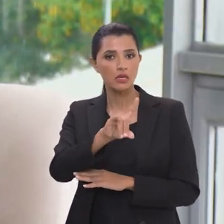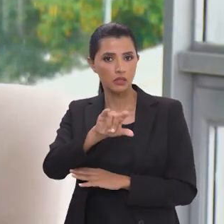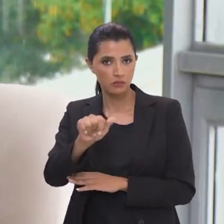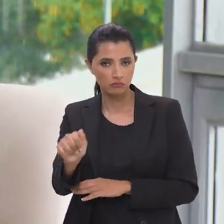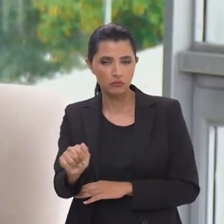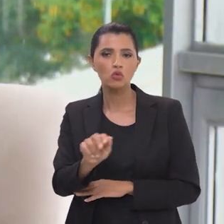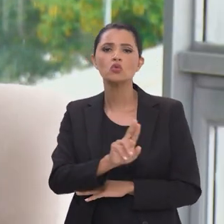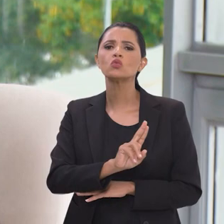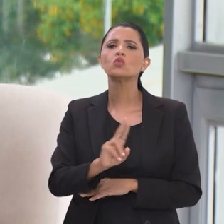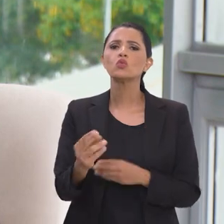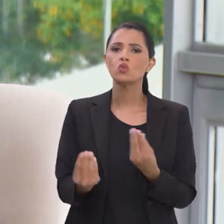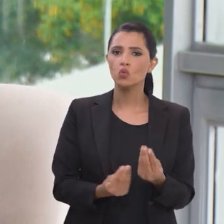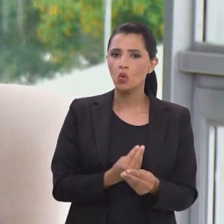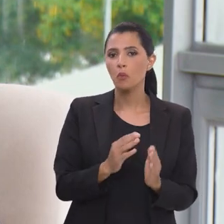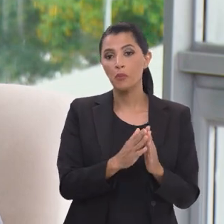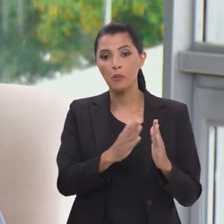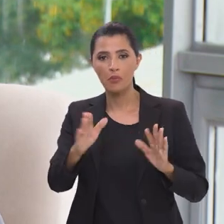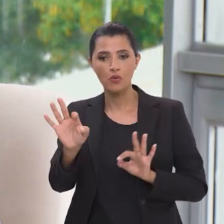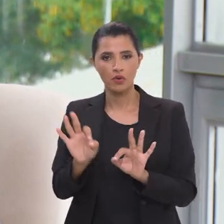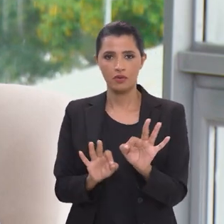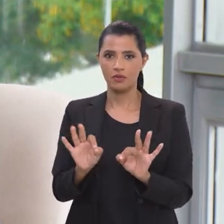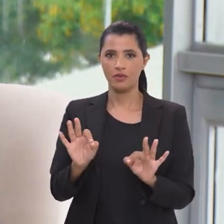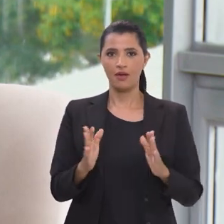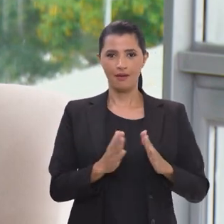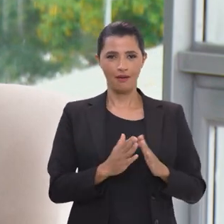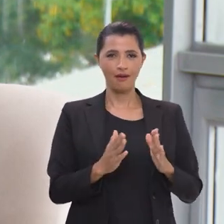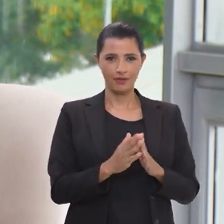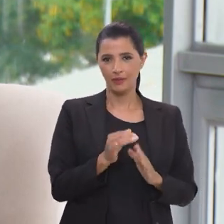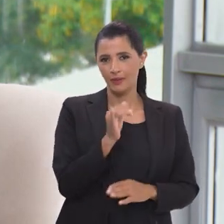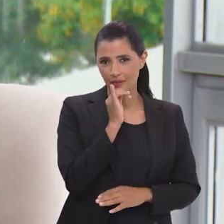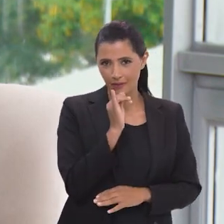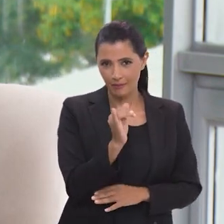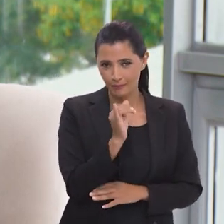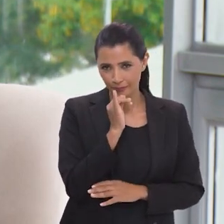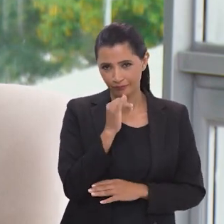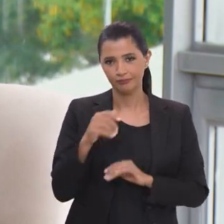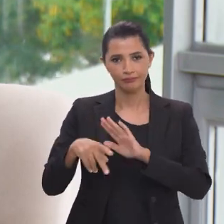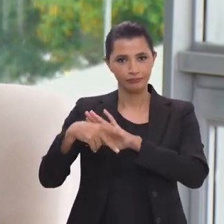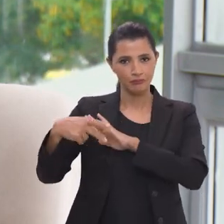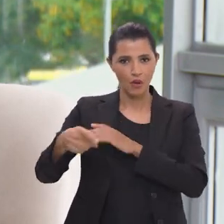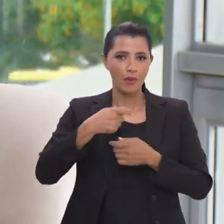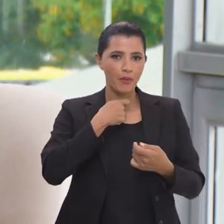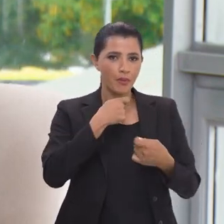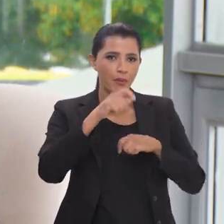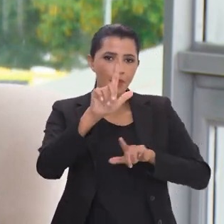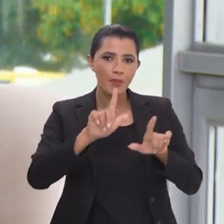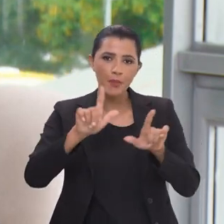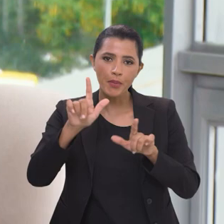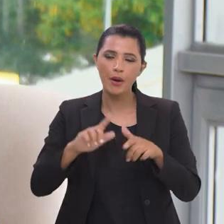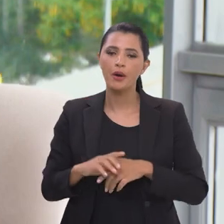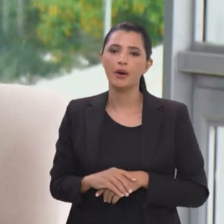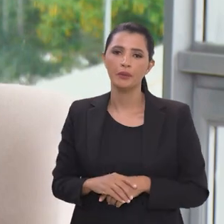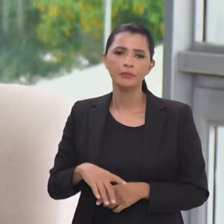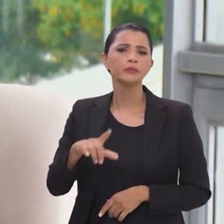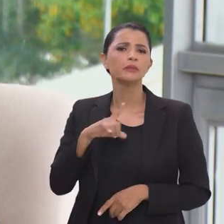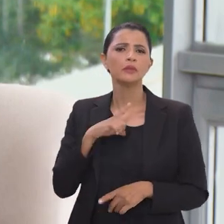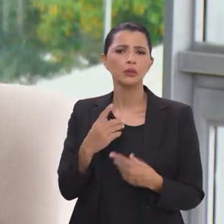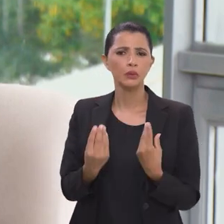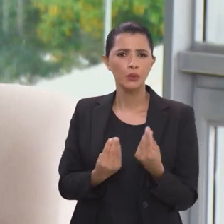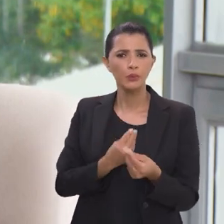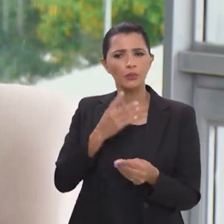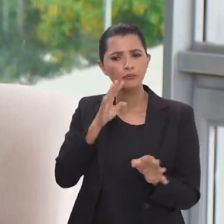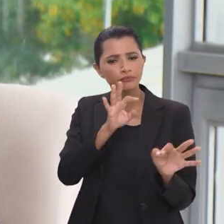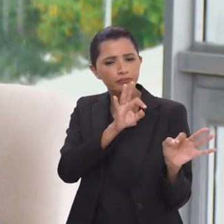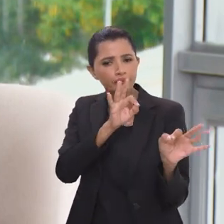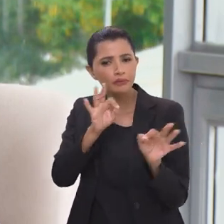que a gente chama que é um período para botar a casa em ordem. A própria imprensa costuma